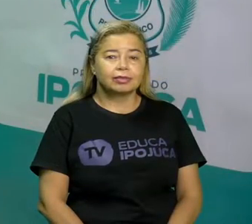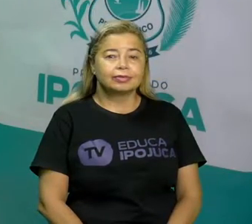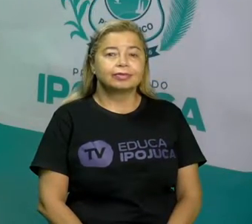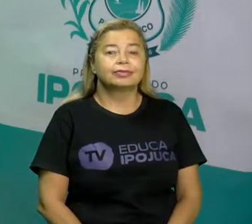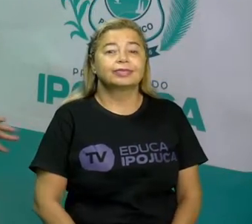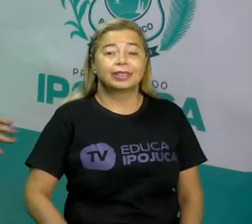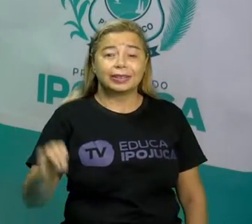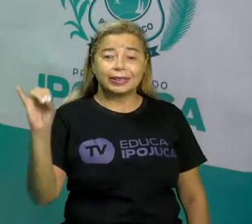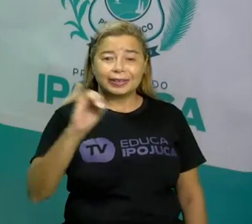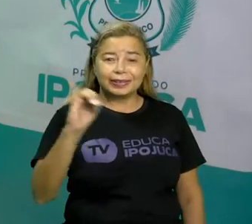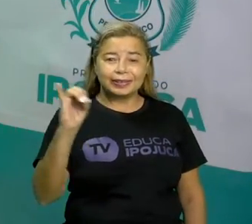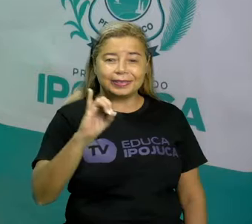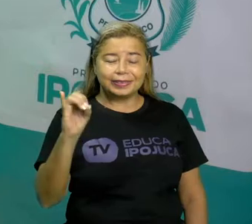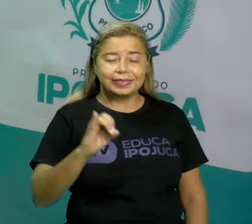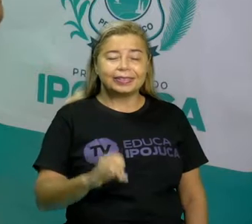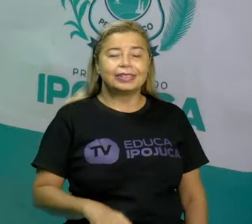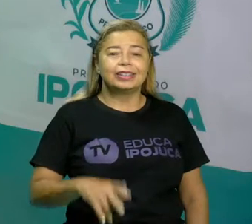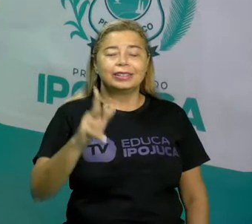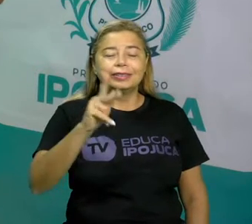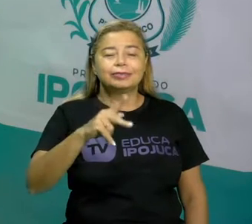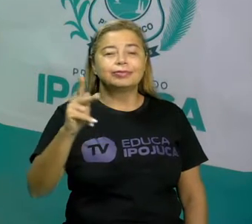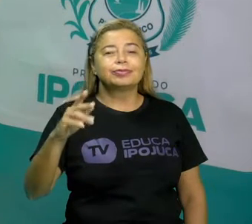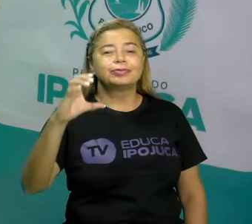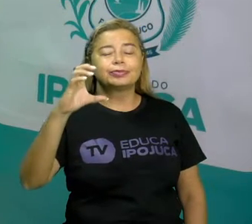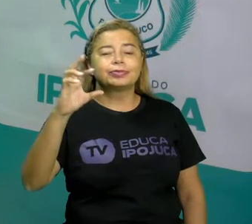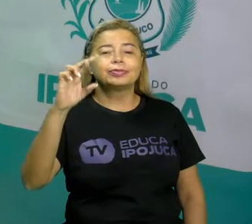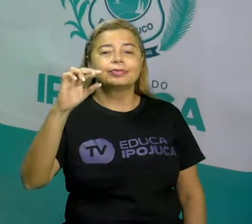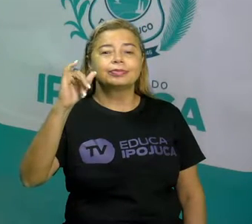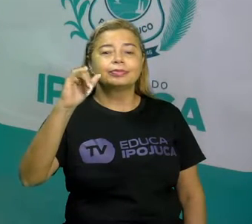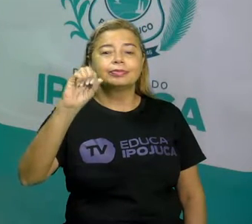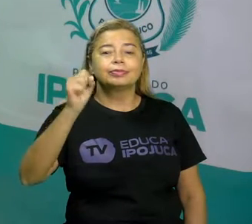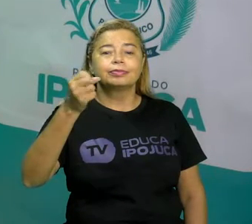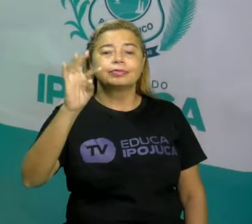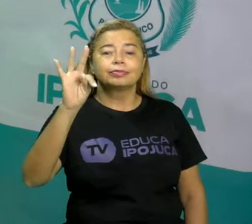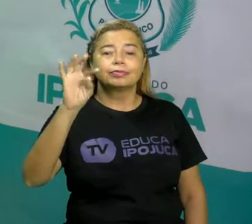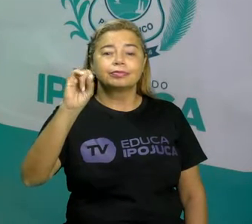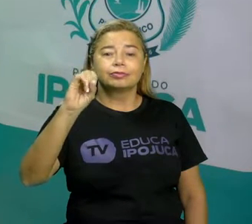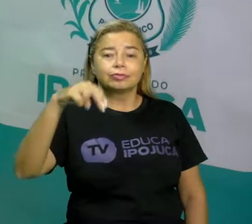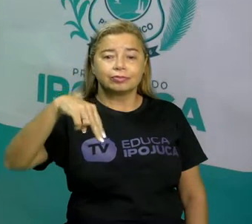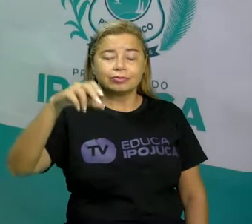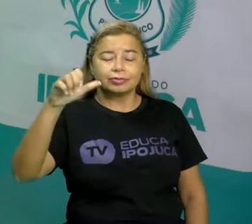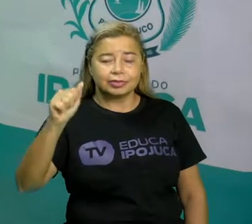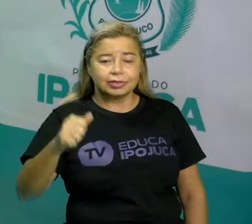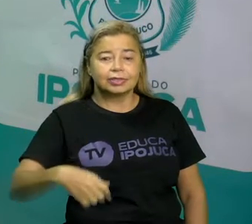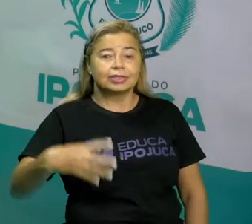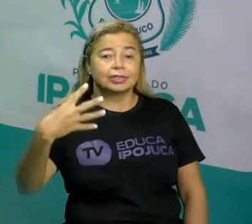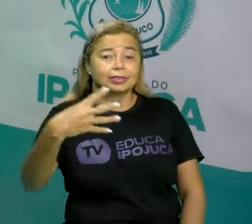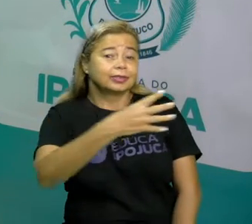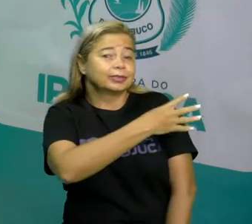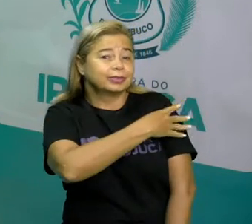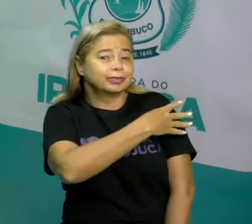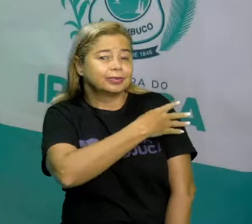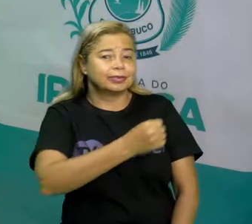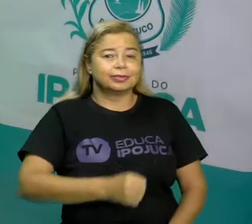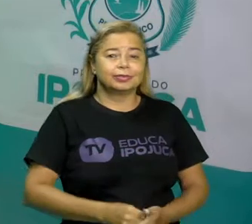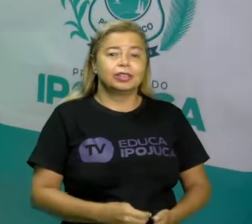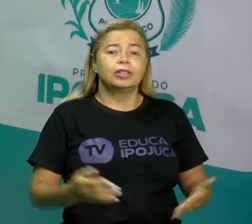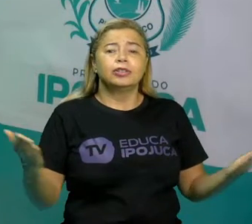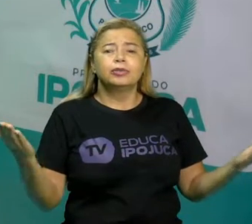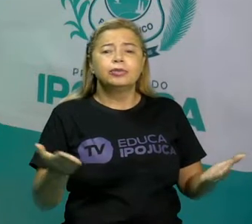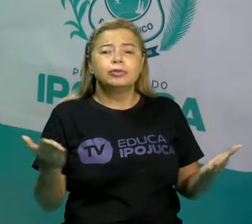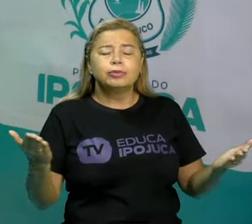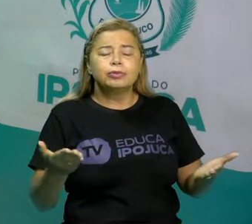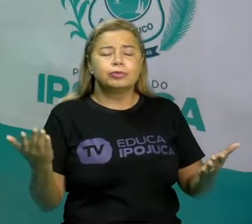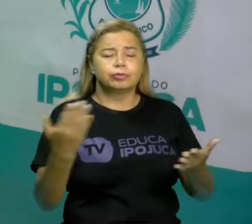Olá, meu nome é Cristina Chagas, sou professora do quarto ano e hoje nós vamos ter uma aula de língua